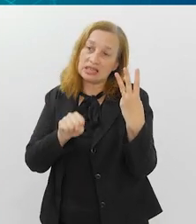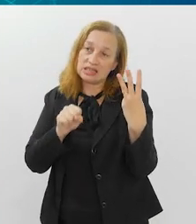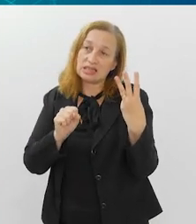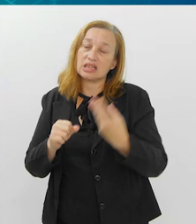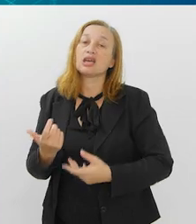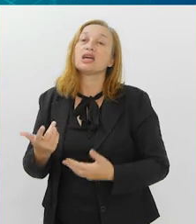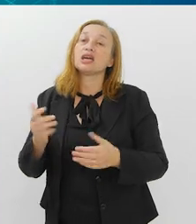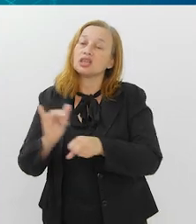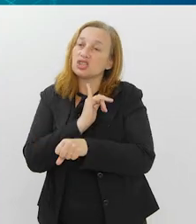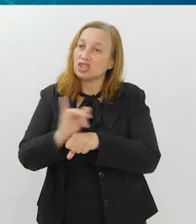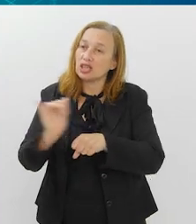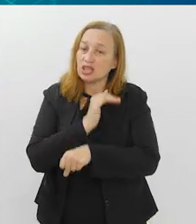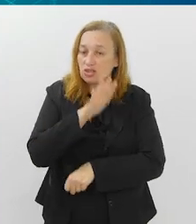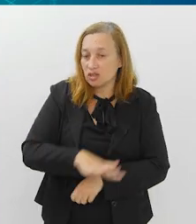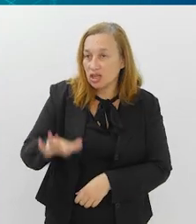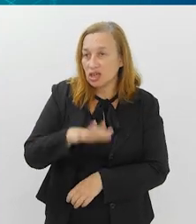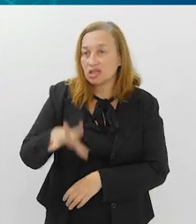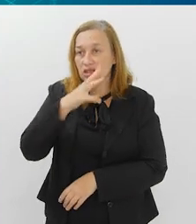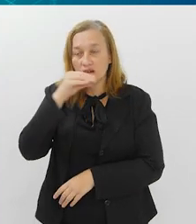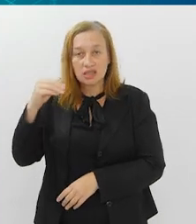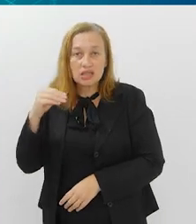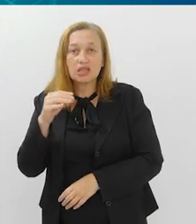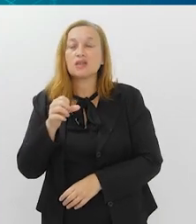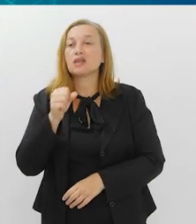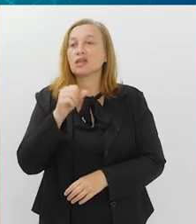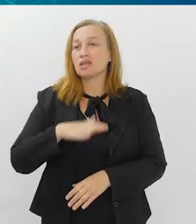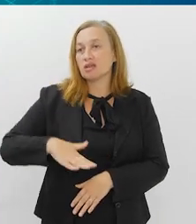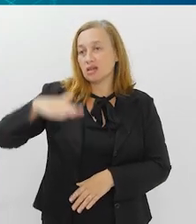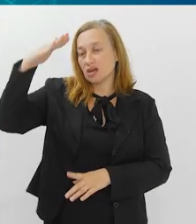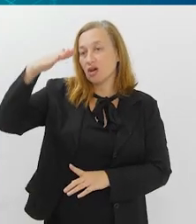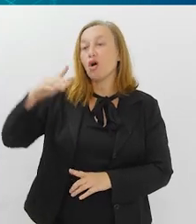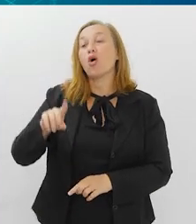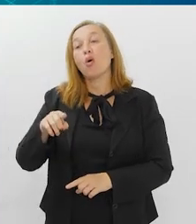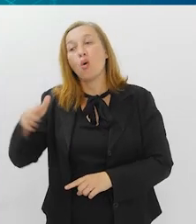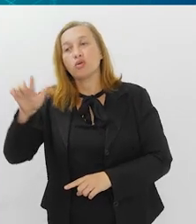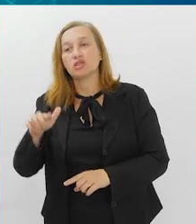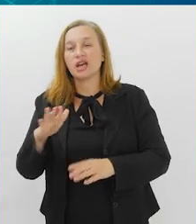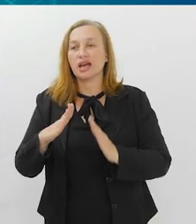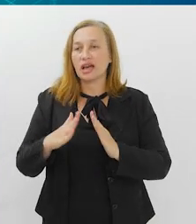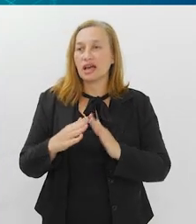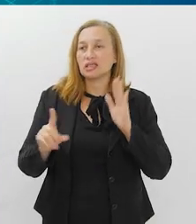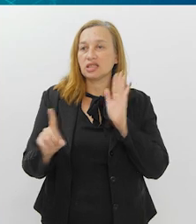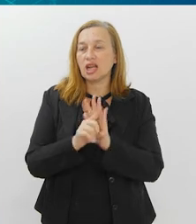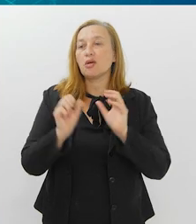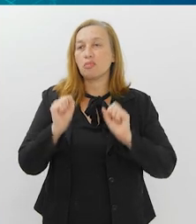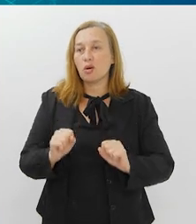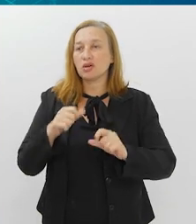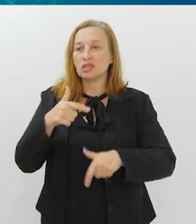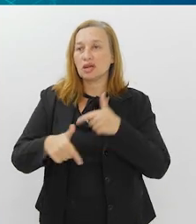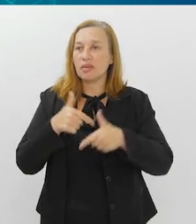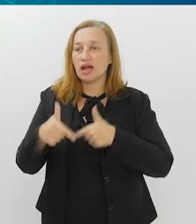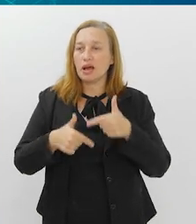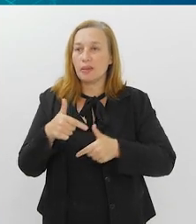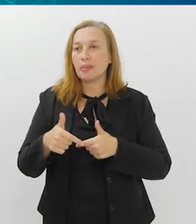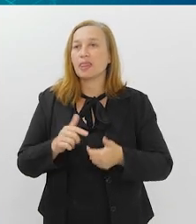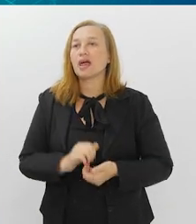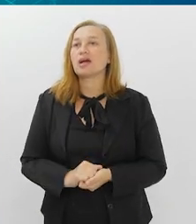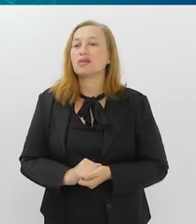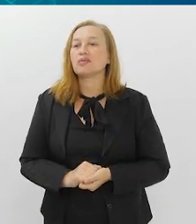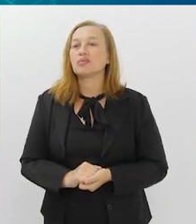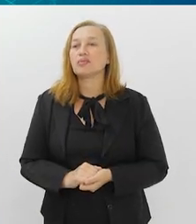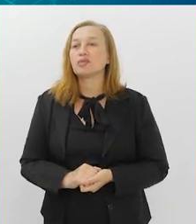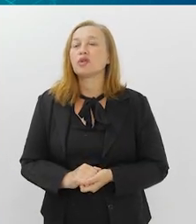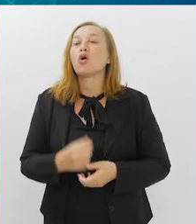com crianças, adolescentes e adultos. Outra questão que as casas legislativas podem trabalhar seriam sessões,